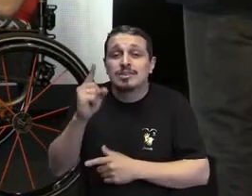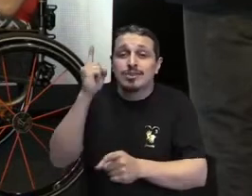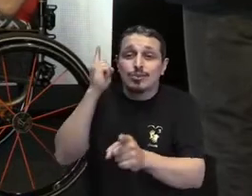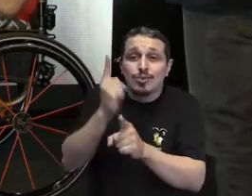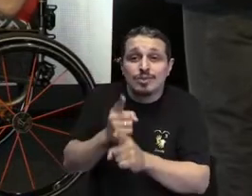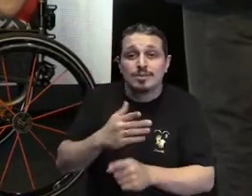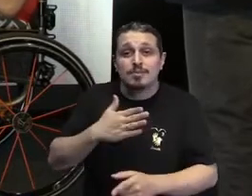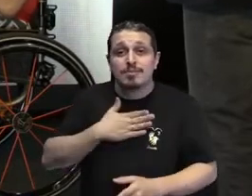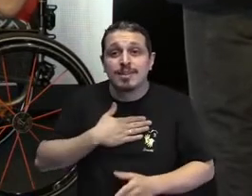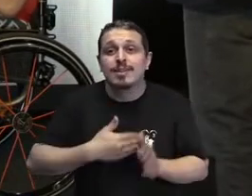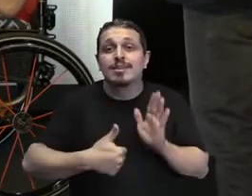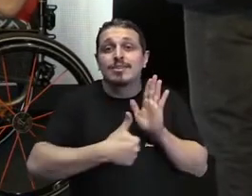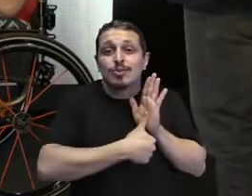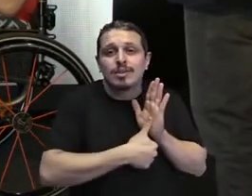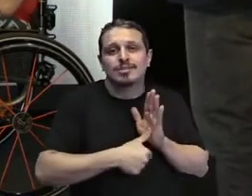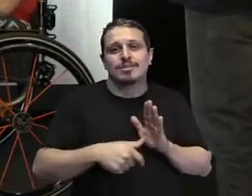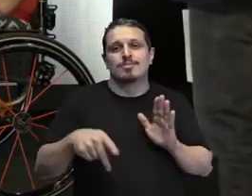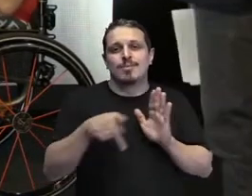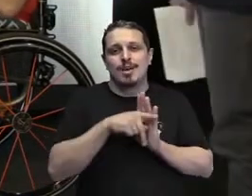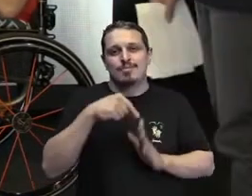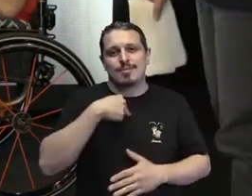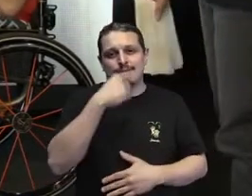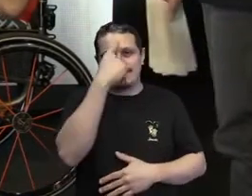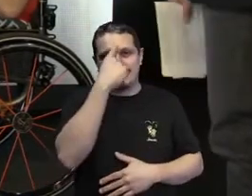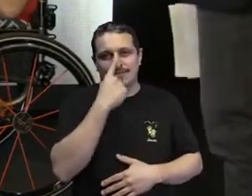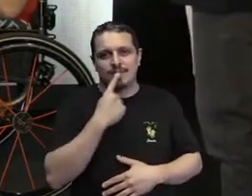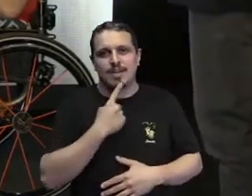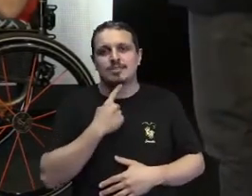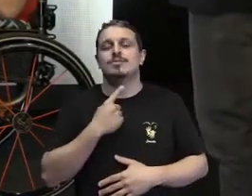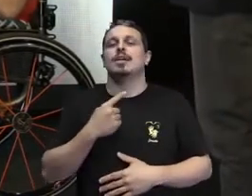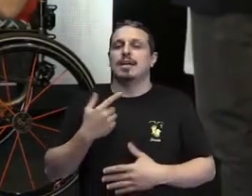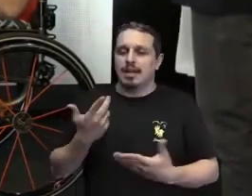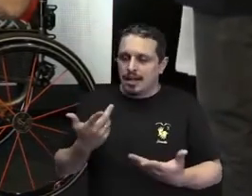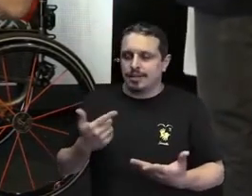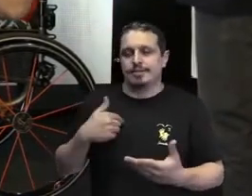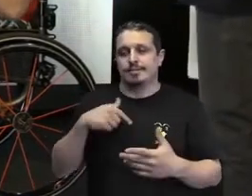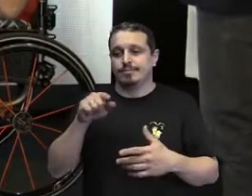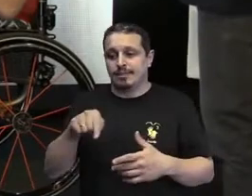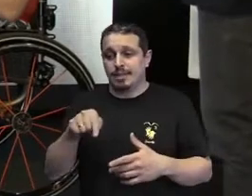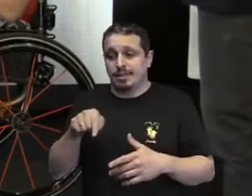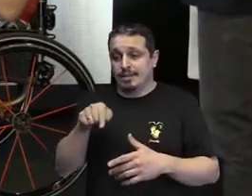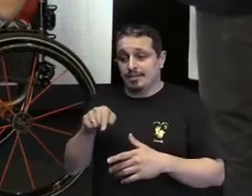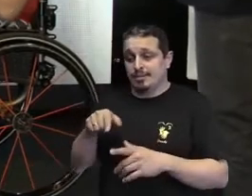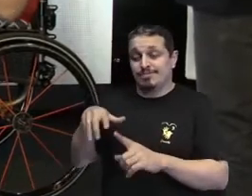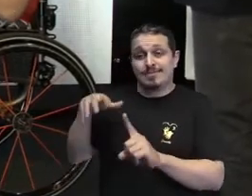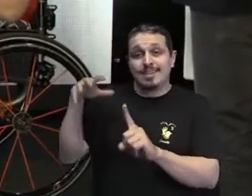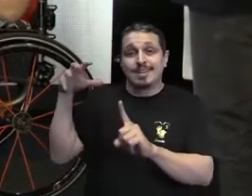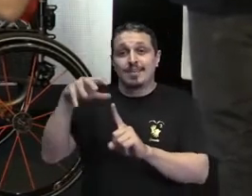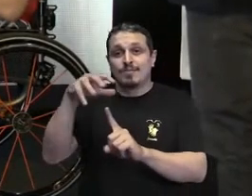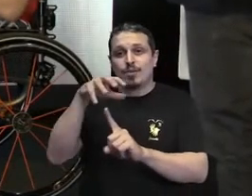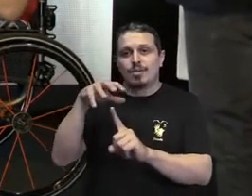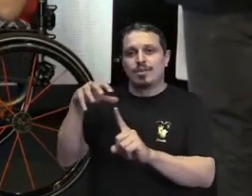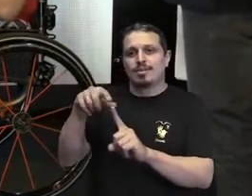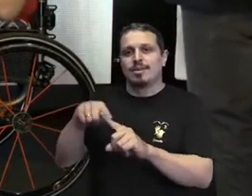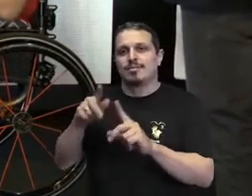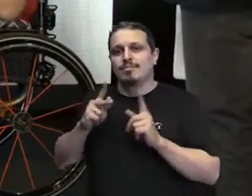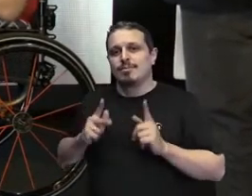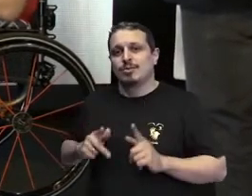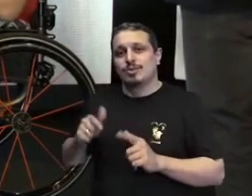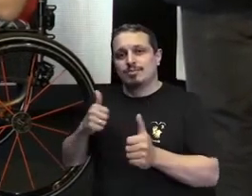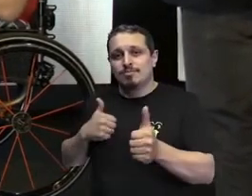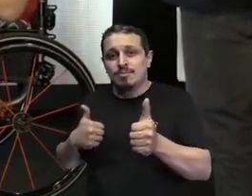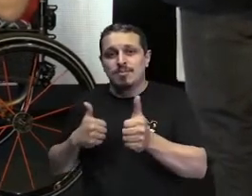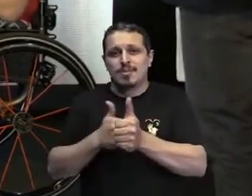ser manipulado, assim, pelo meio mesmo, pelas pessoas que convivem com a gente, né? De buscar a nossa